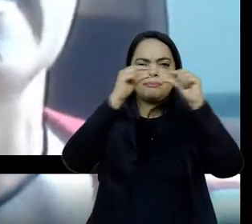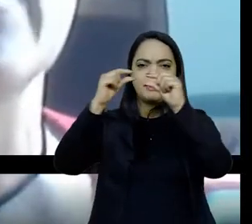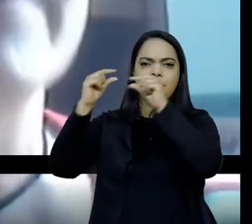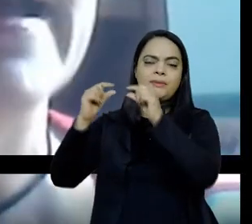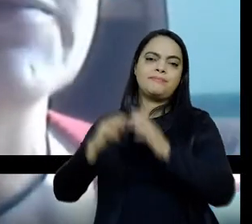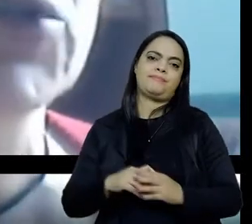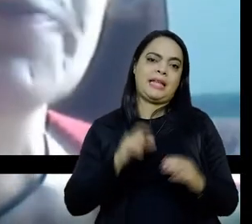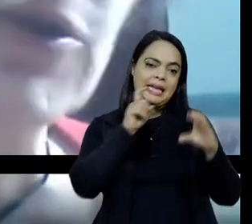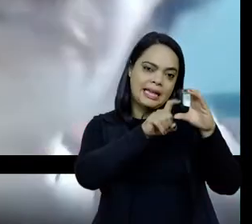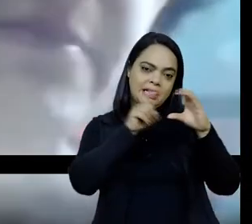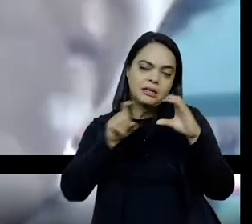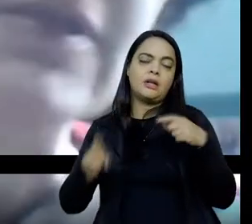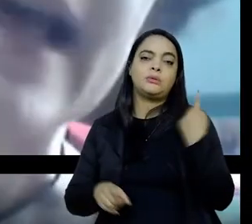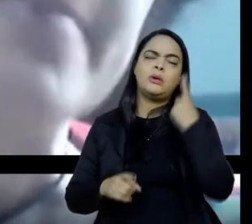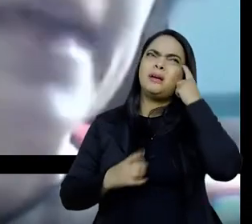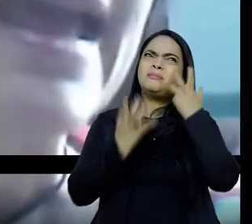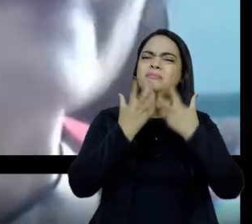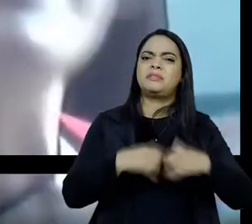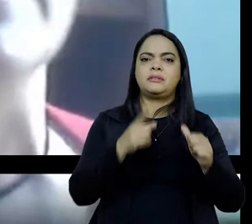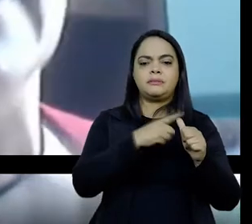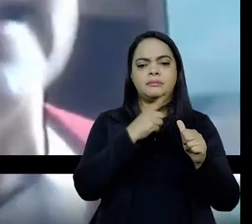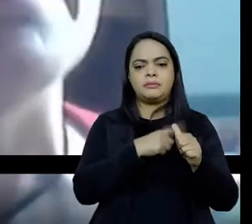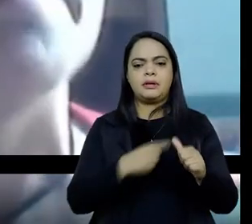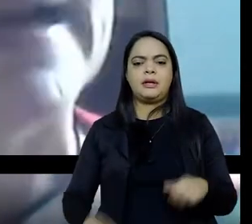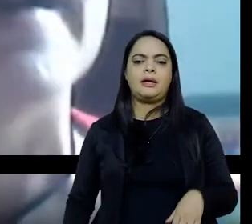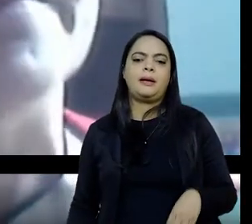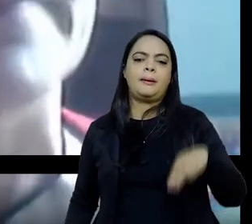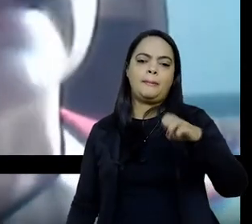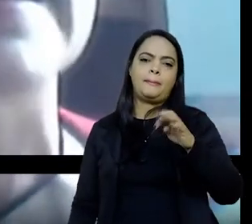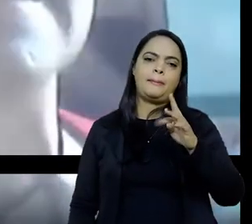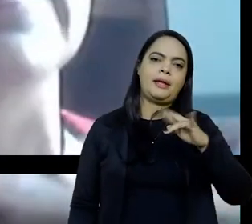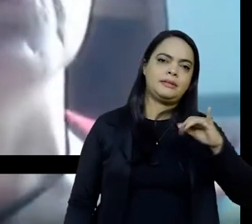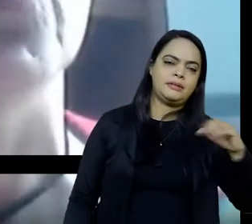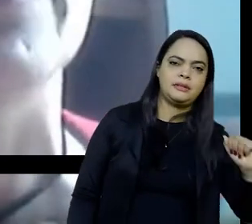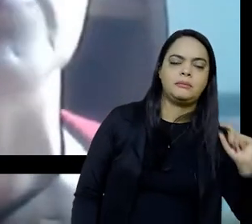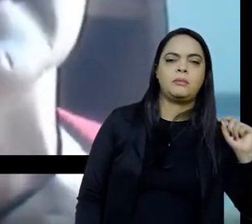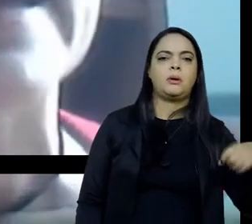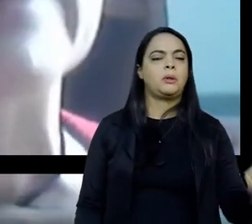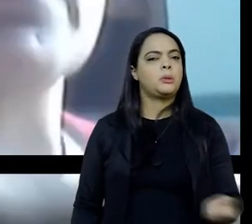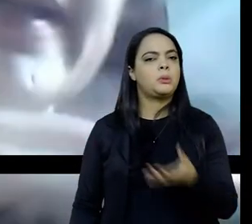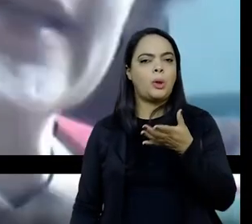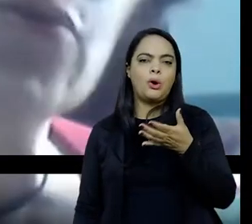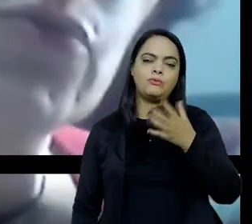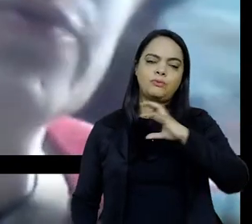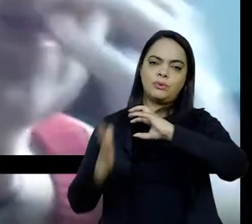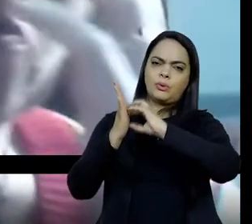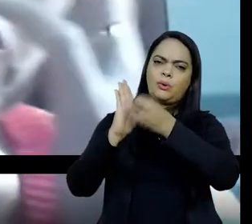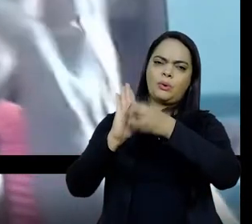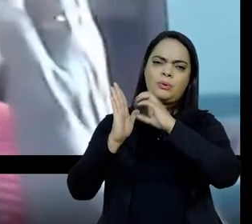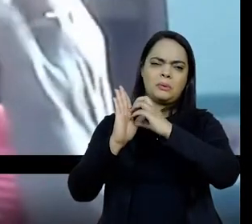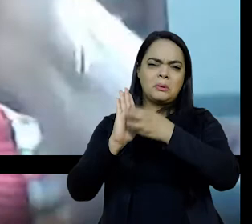a gente pensou primeiro em usar a Méfrica para trazer um novo conceito, mas aí muitos